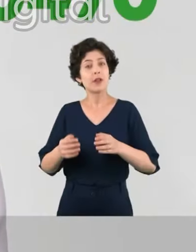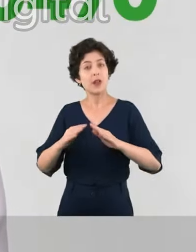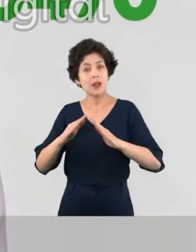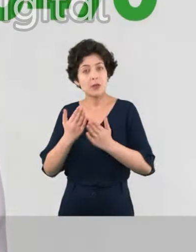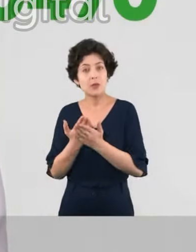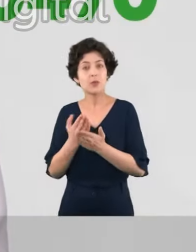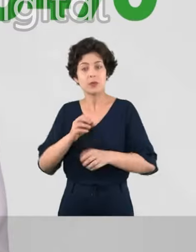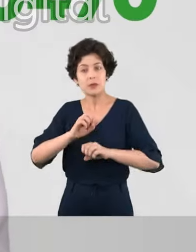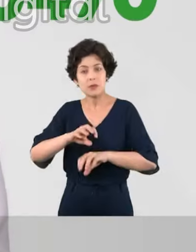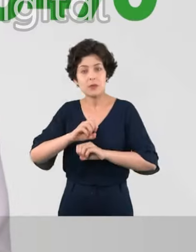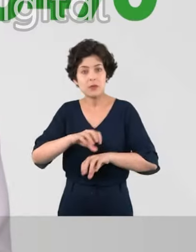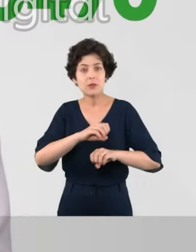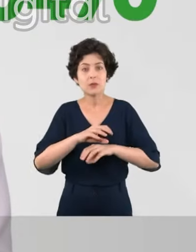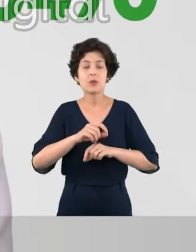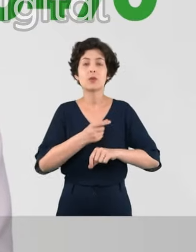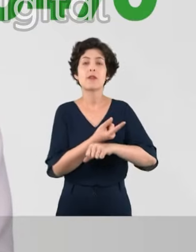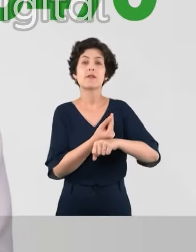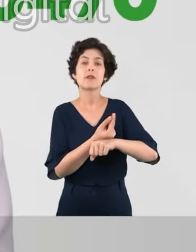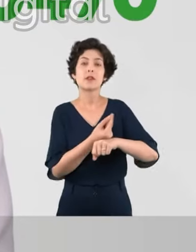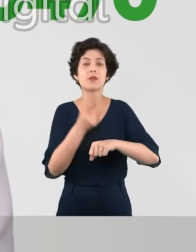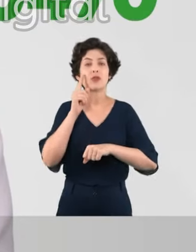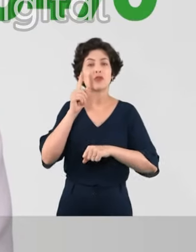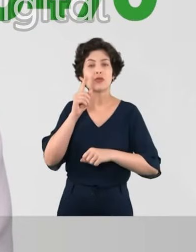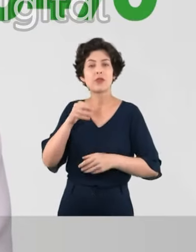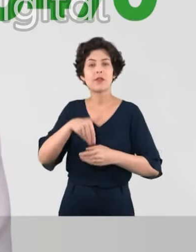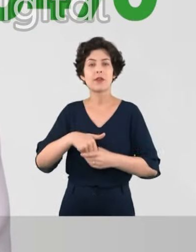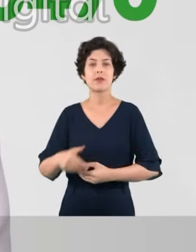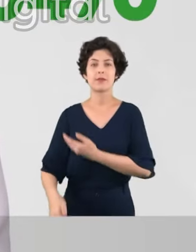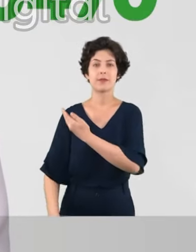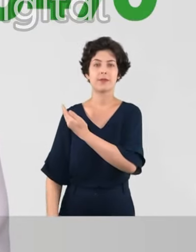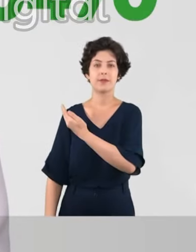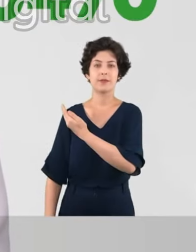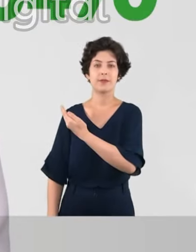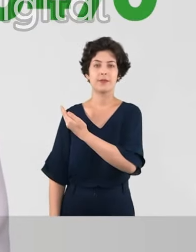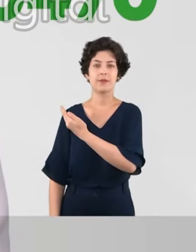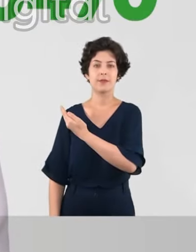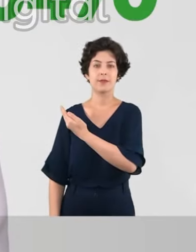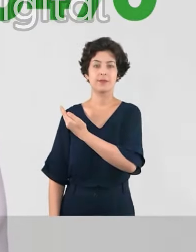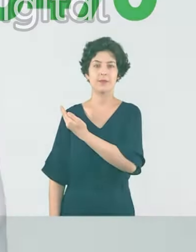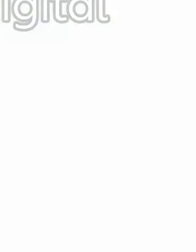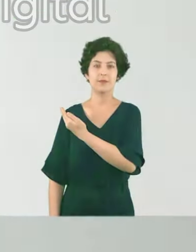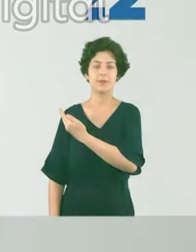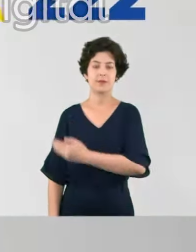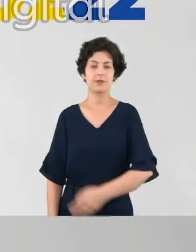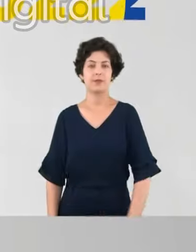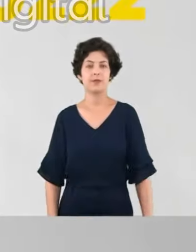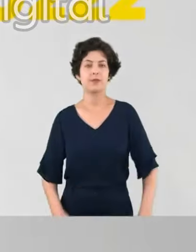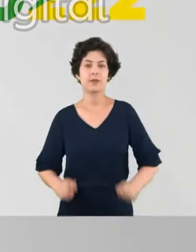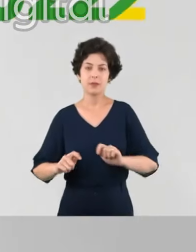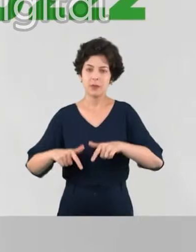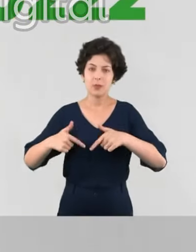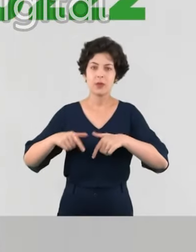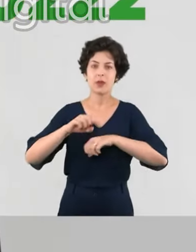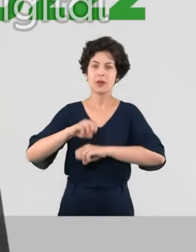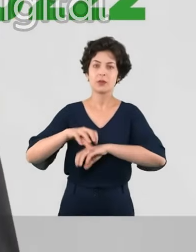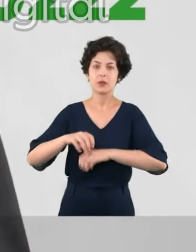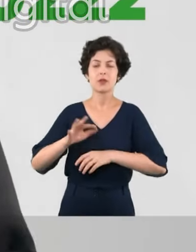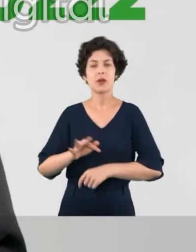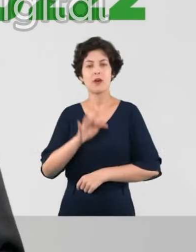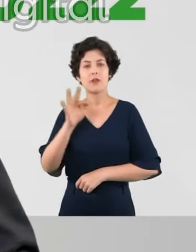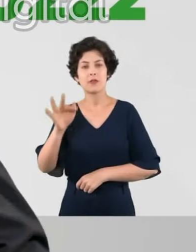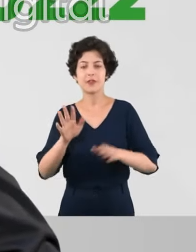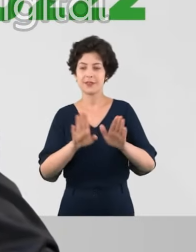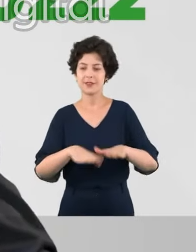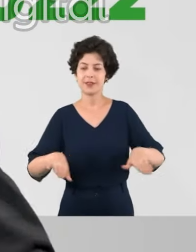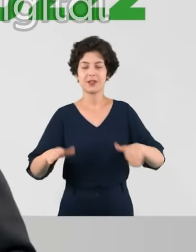educação financeira no dia a dia do paulistano, vote Rose Silva, 70 470. Vou lutar pela educação, futuro das